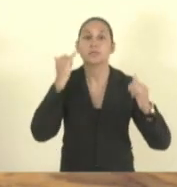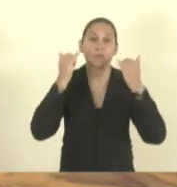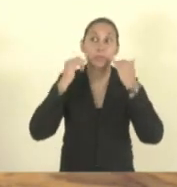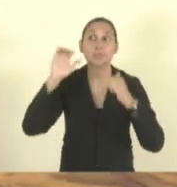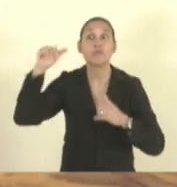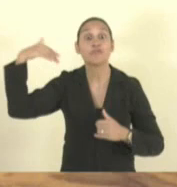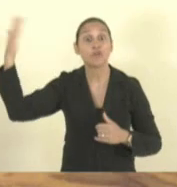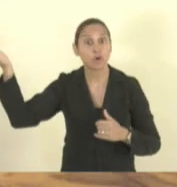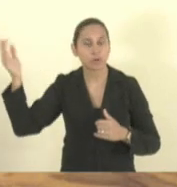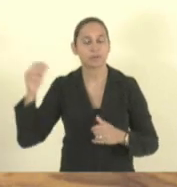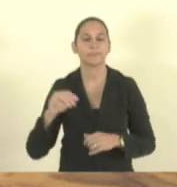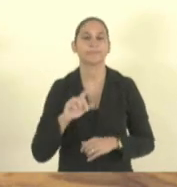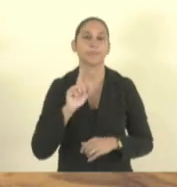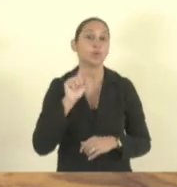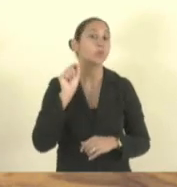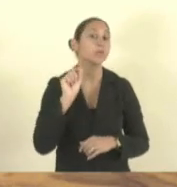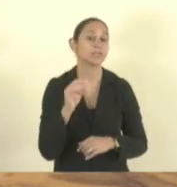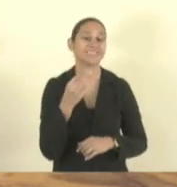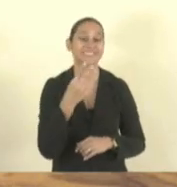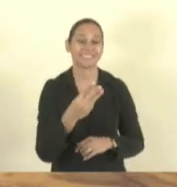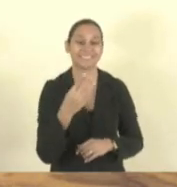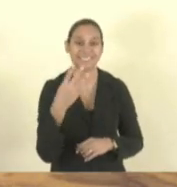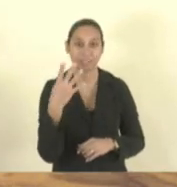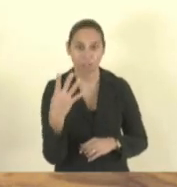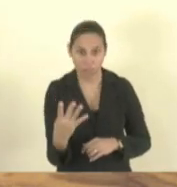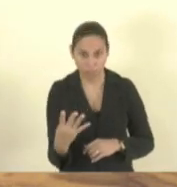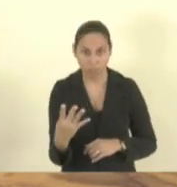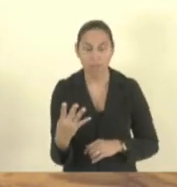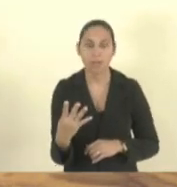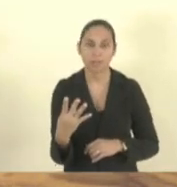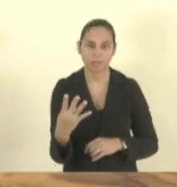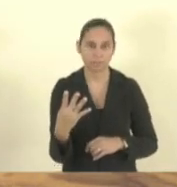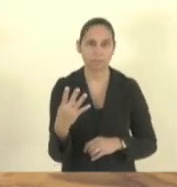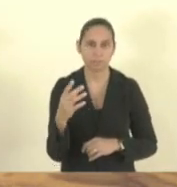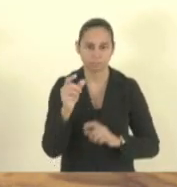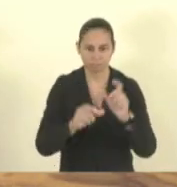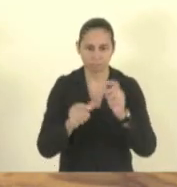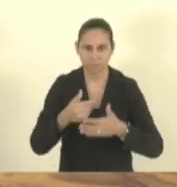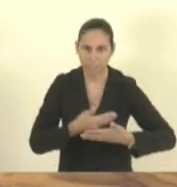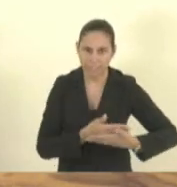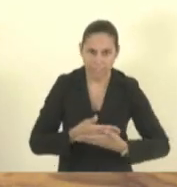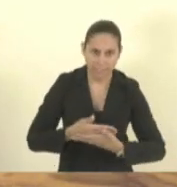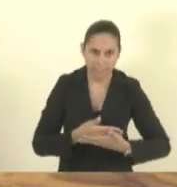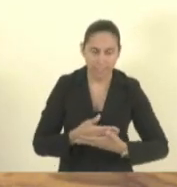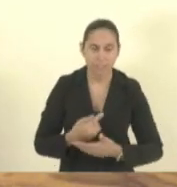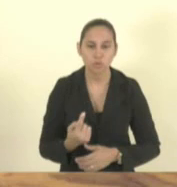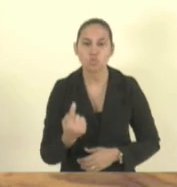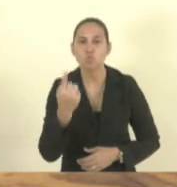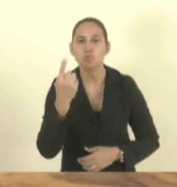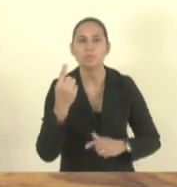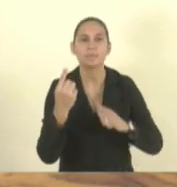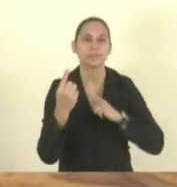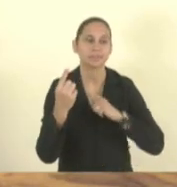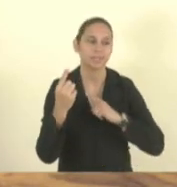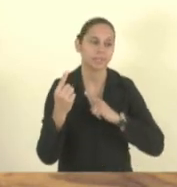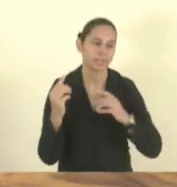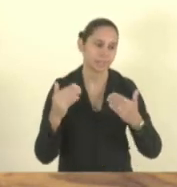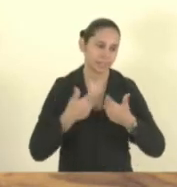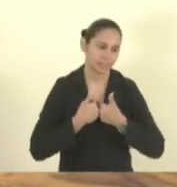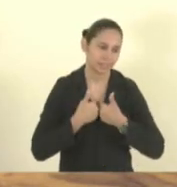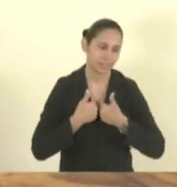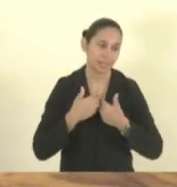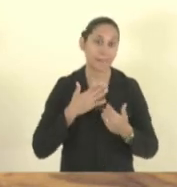34 uma nasce no transtorno do espectro do autismo em caso o raio caiu duas